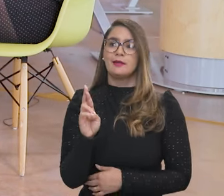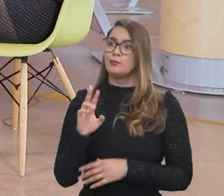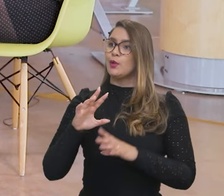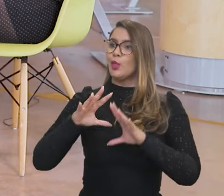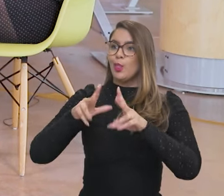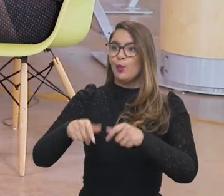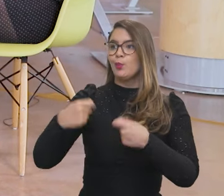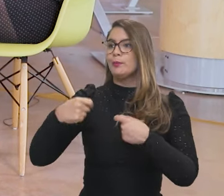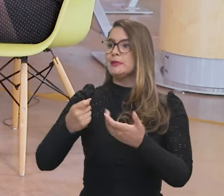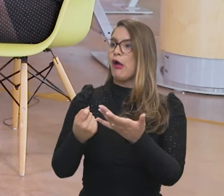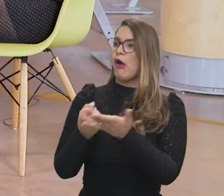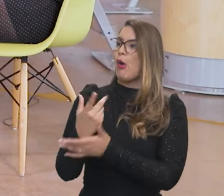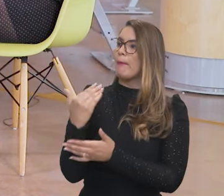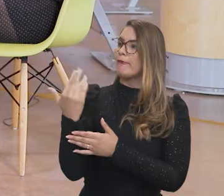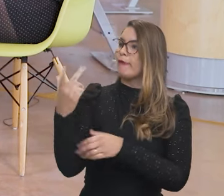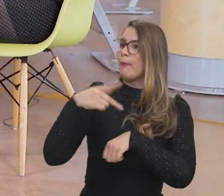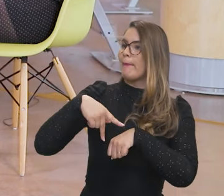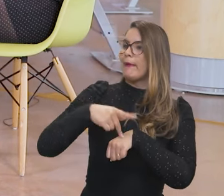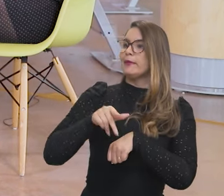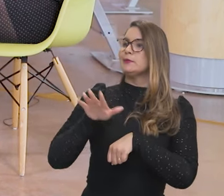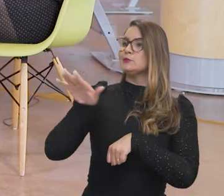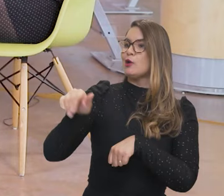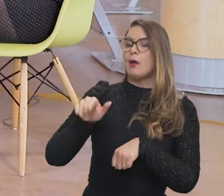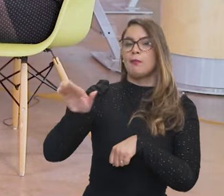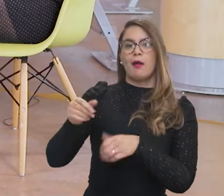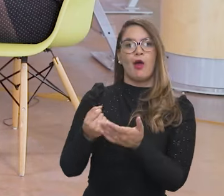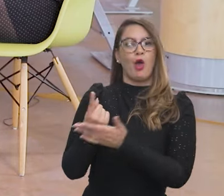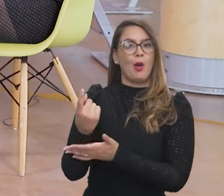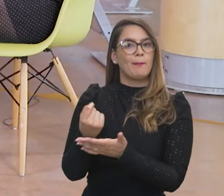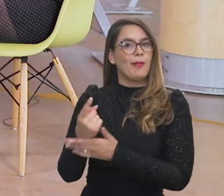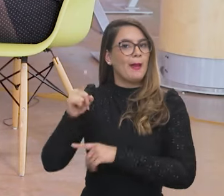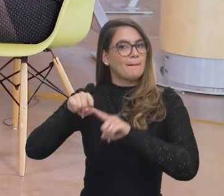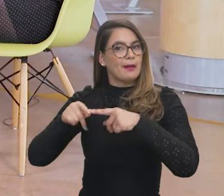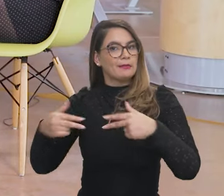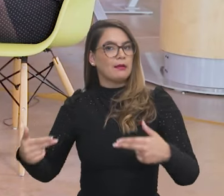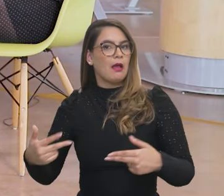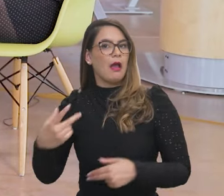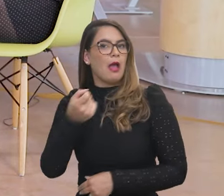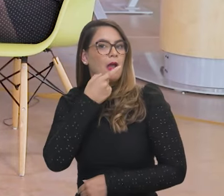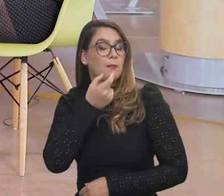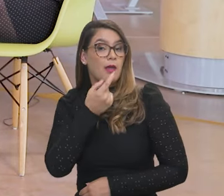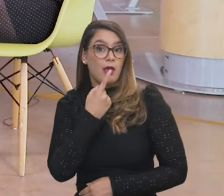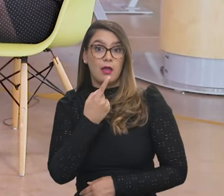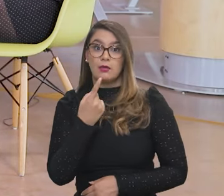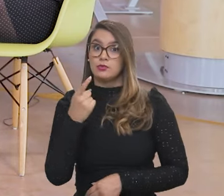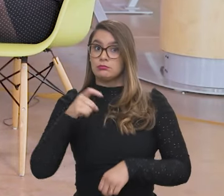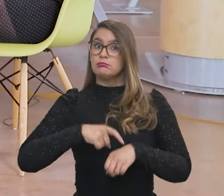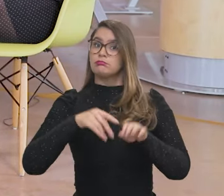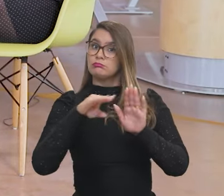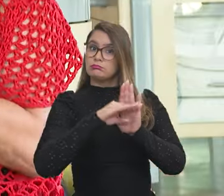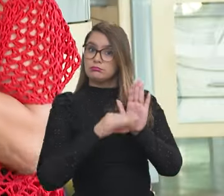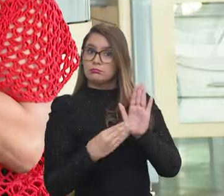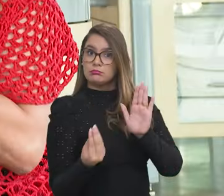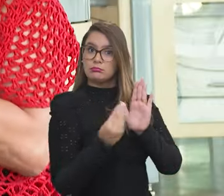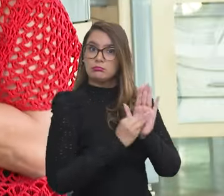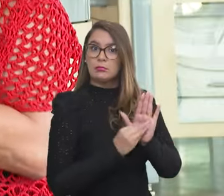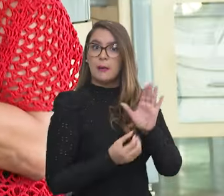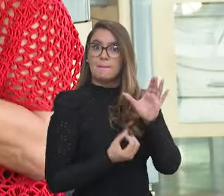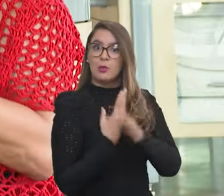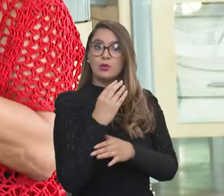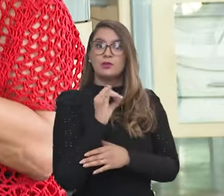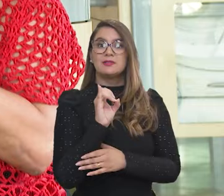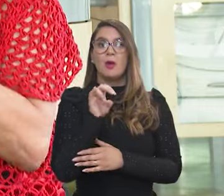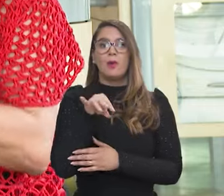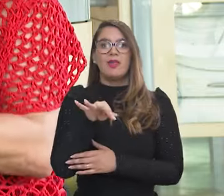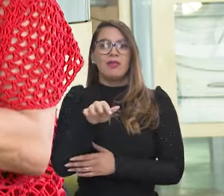Porque tudo tem trazer de fora. Os componentes e tudo mais. componentes, insumos, medicamentos. Então, isso tudo está na nossa agenda. Produção